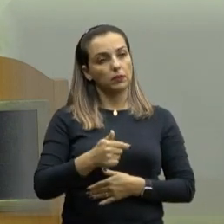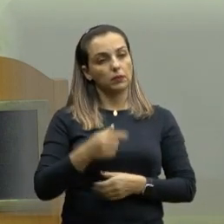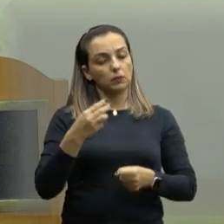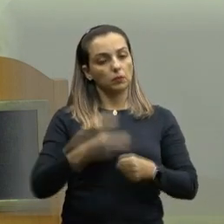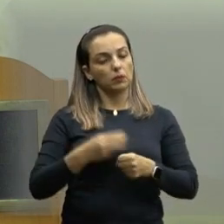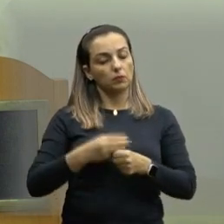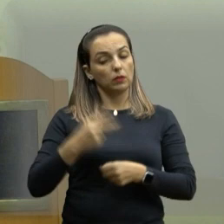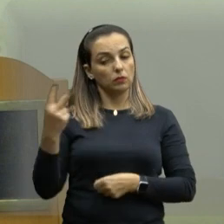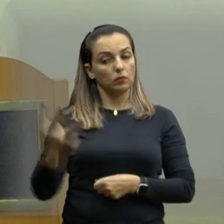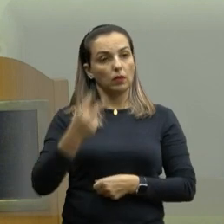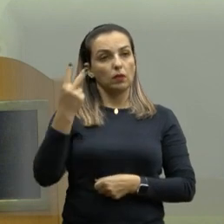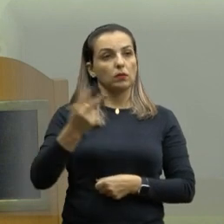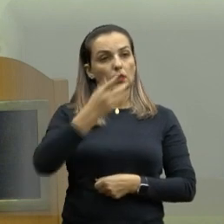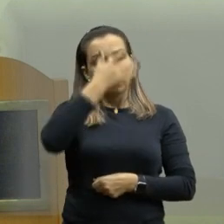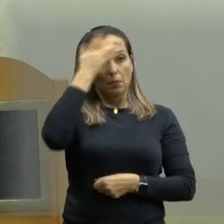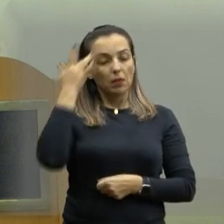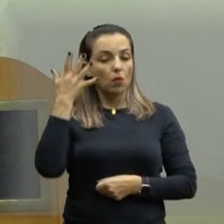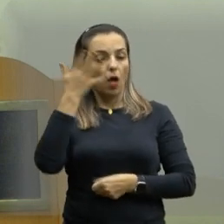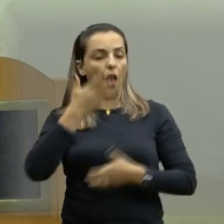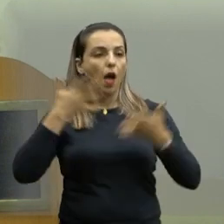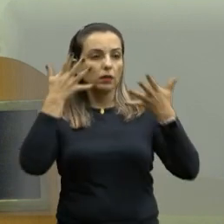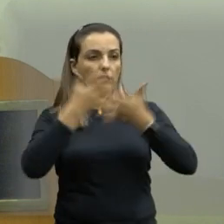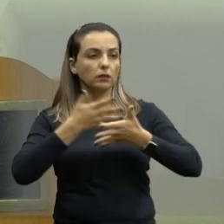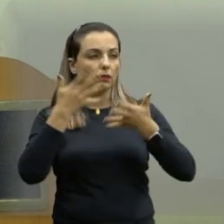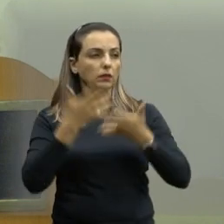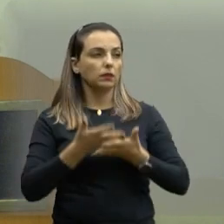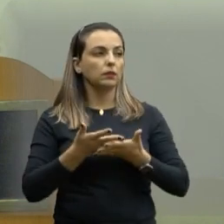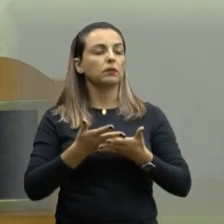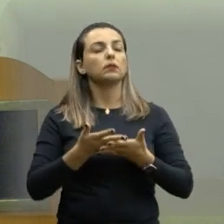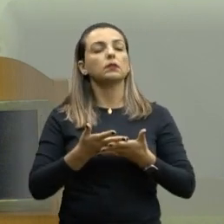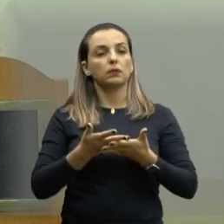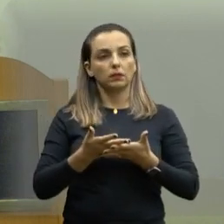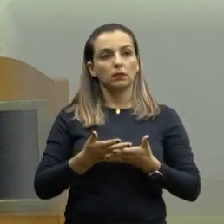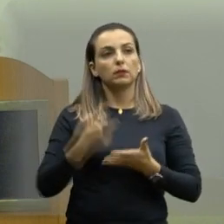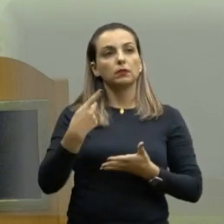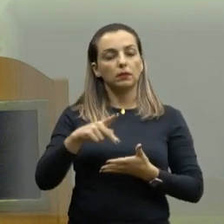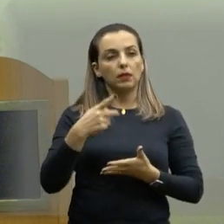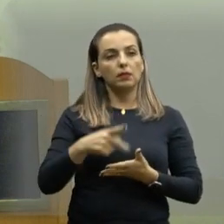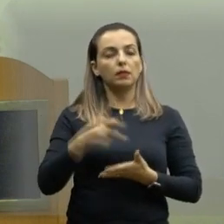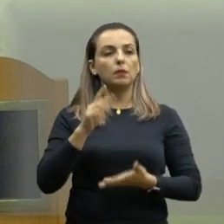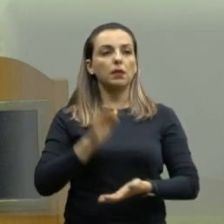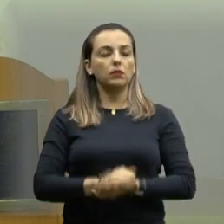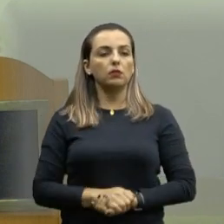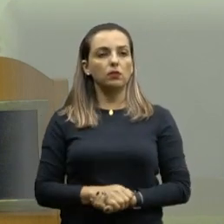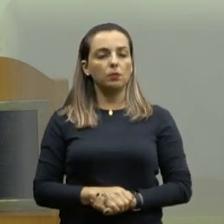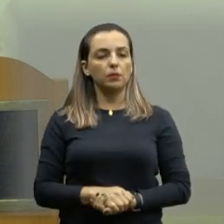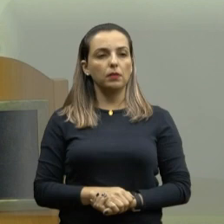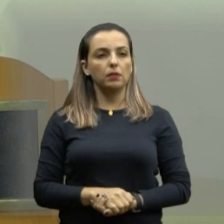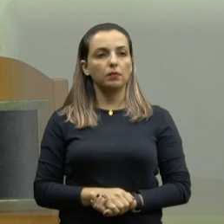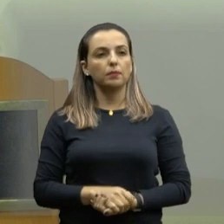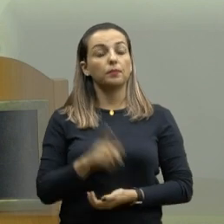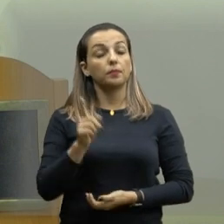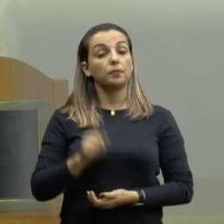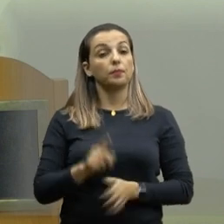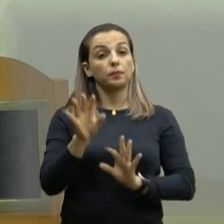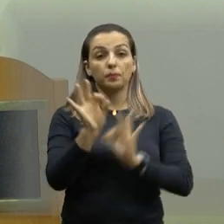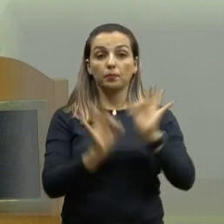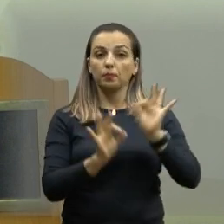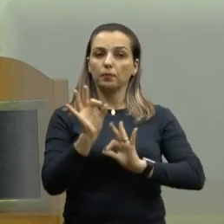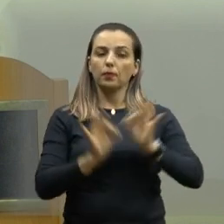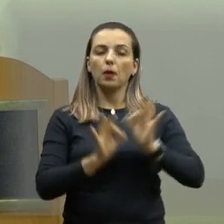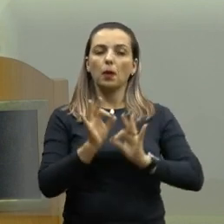Compositores Locais, Pedro Paulo Zavaglio e Espiga. Aprovamos neste ano o projeto